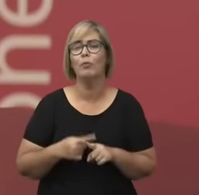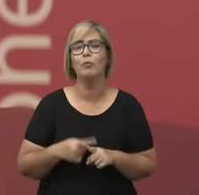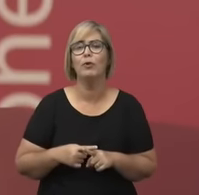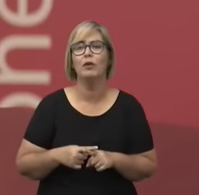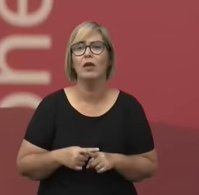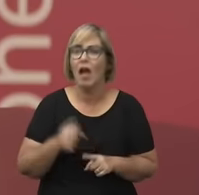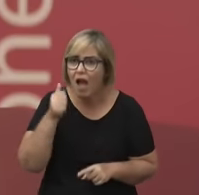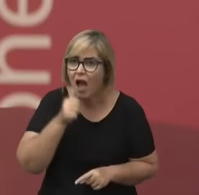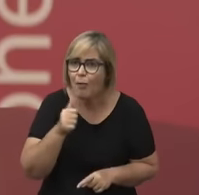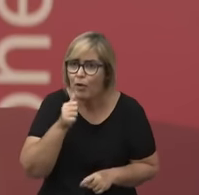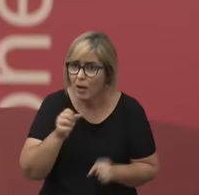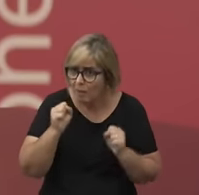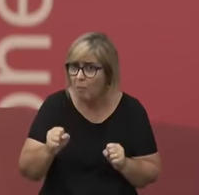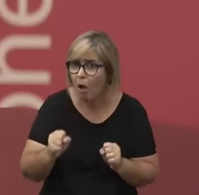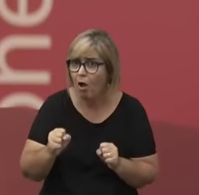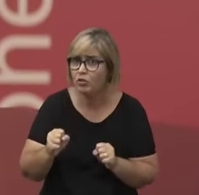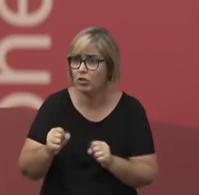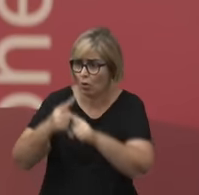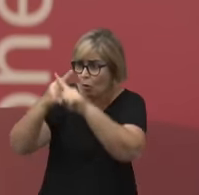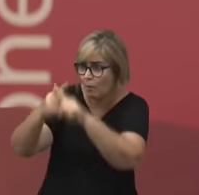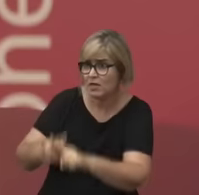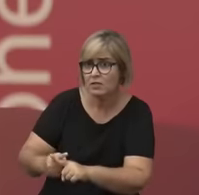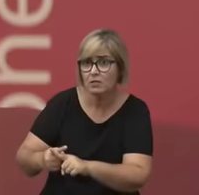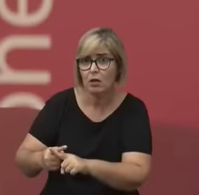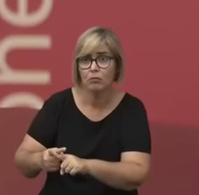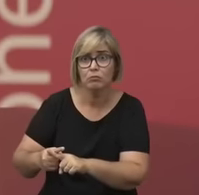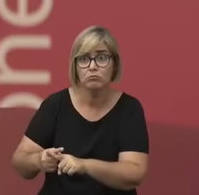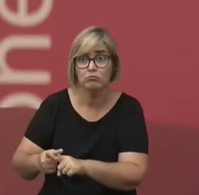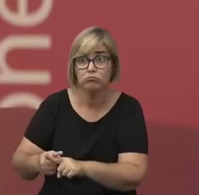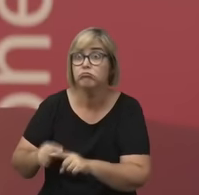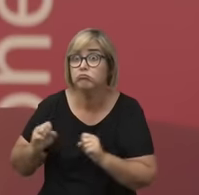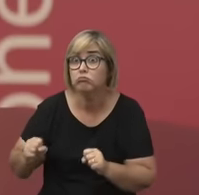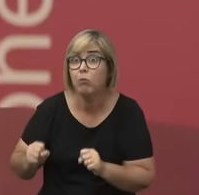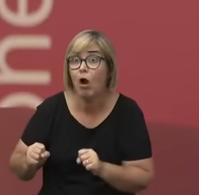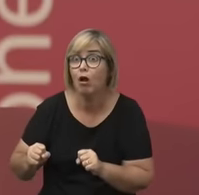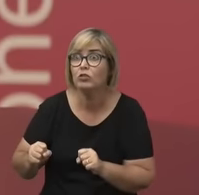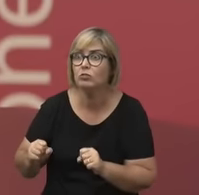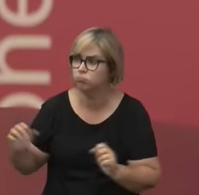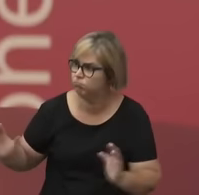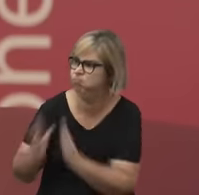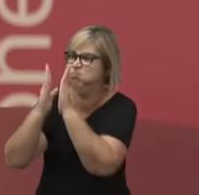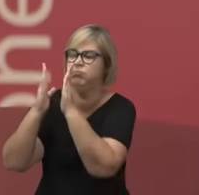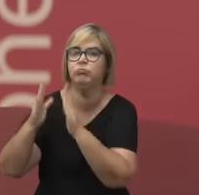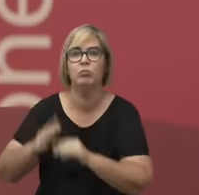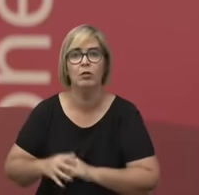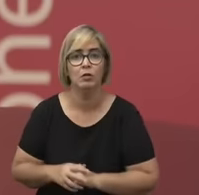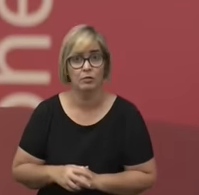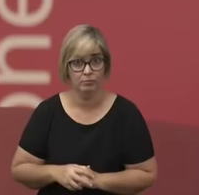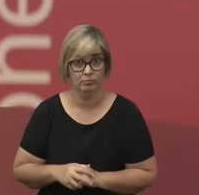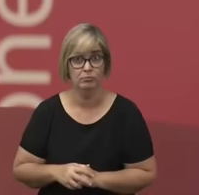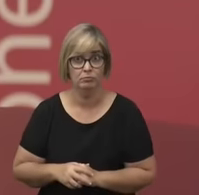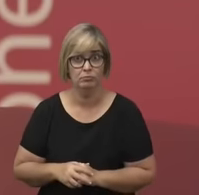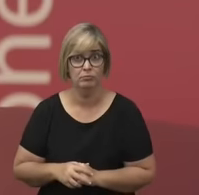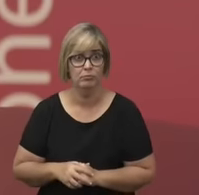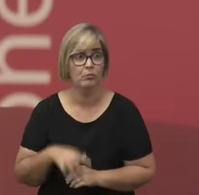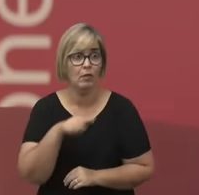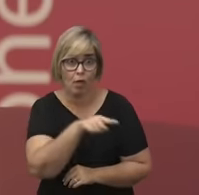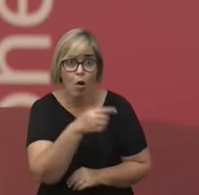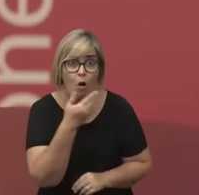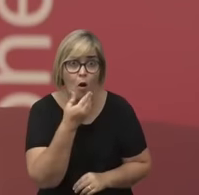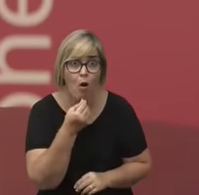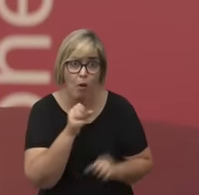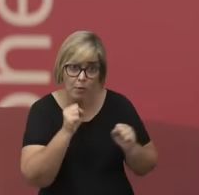competitiva e violenta? As mulheres podem ser competitivas e violentas, né? Quem disse que os homens não são amorosos e